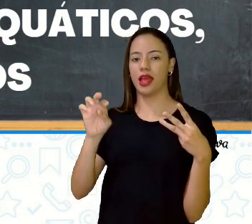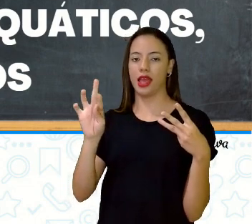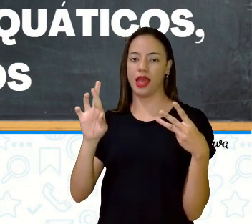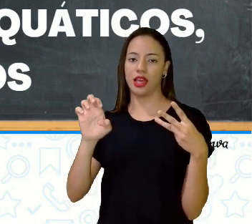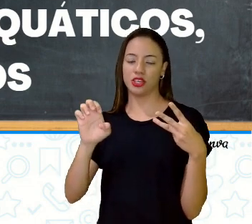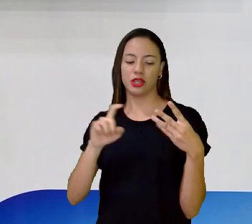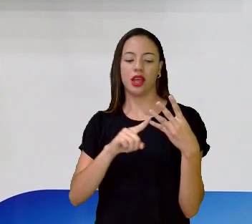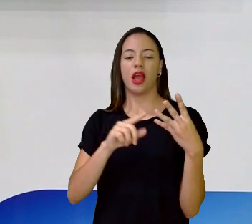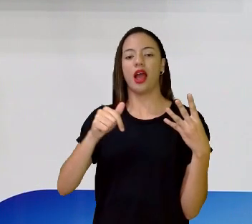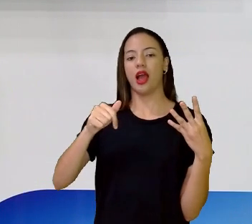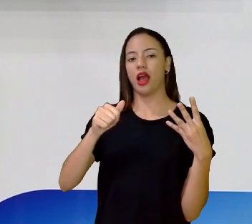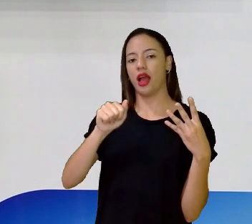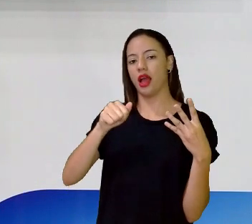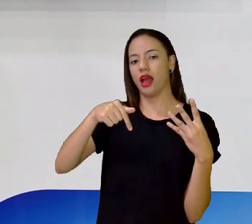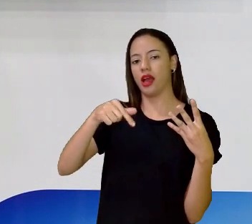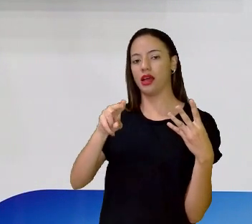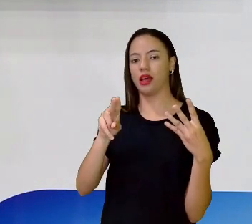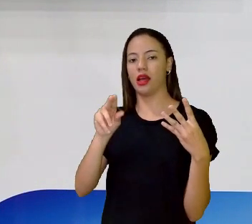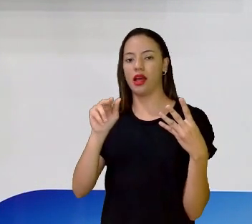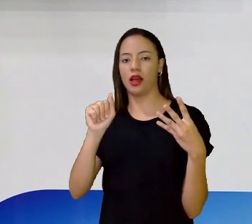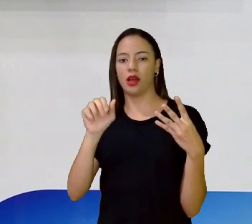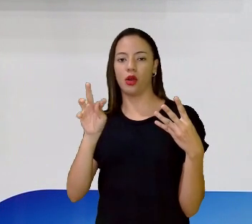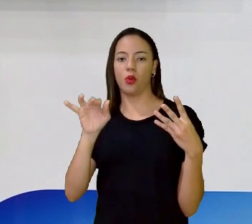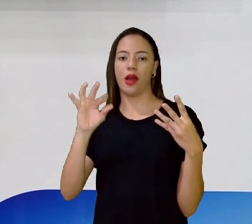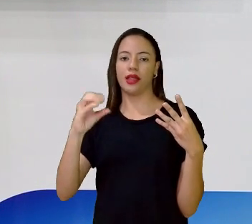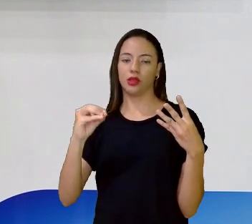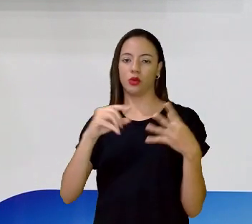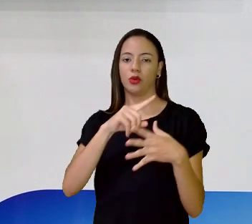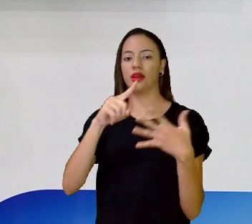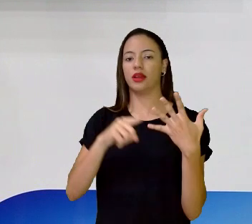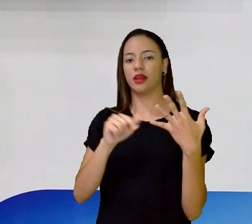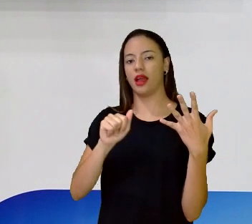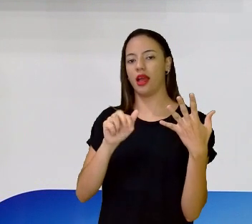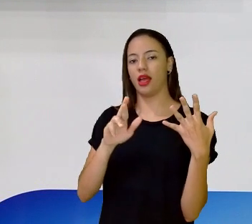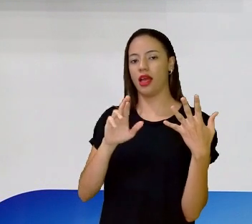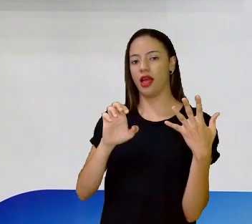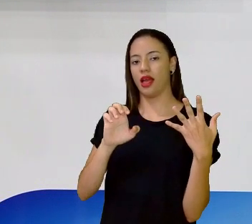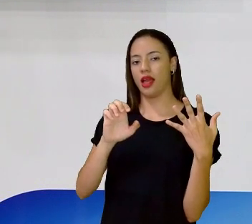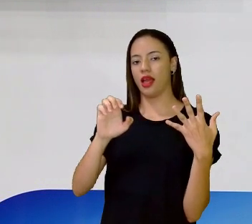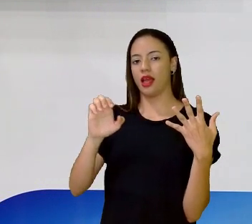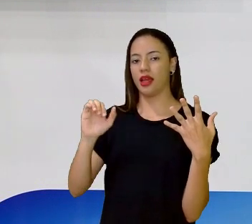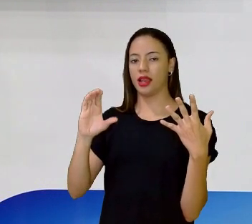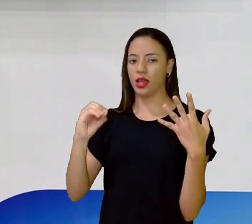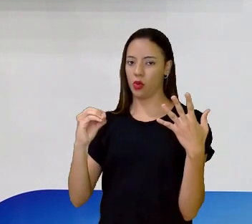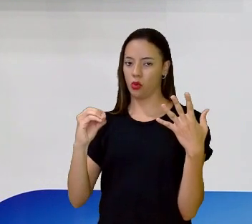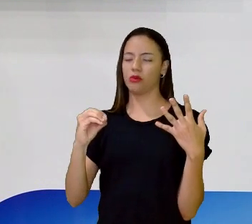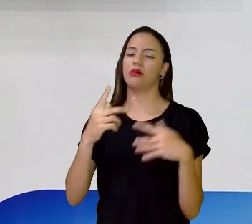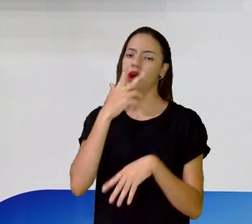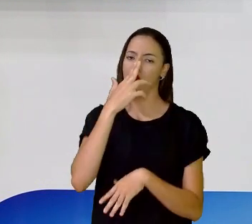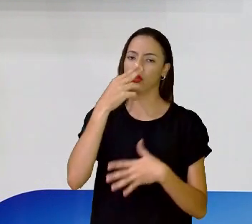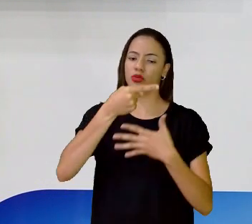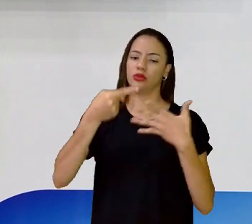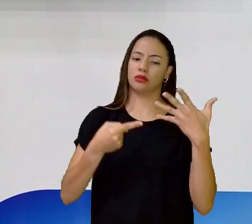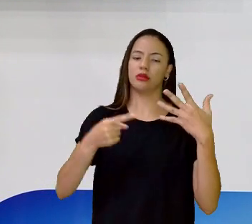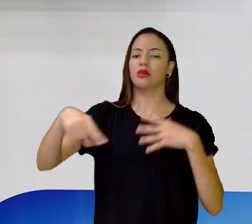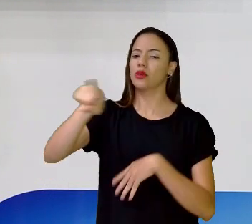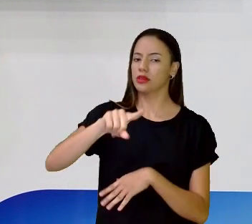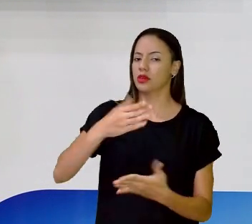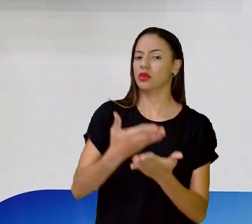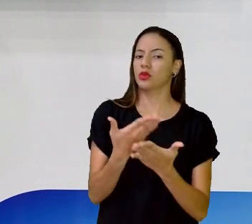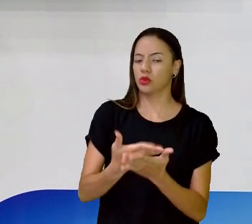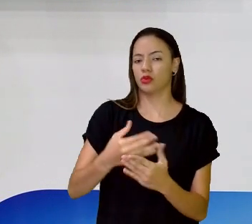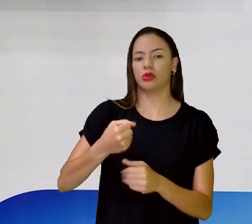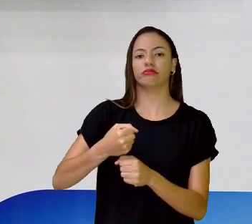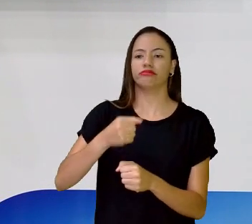Eu acredito que muitas dessas expressões aí, né? Dessas classificações dos animais, vocês devem ter estudado em anos anteriores, né?